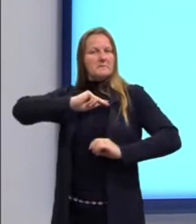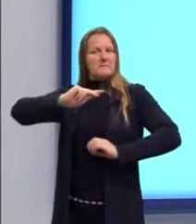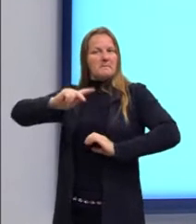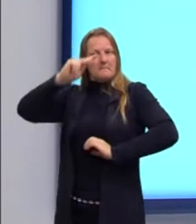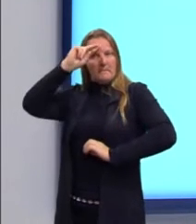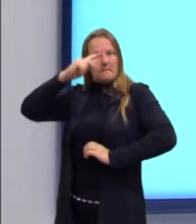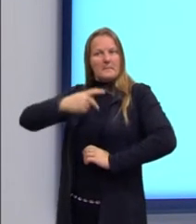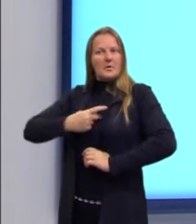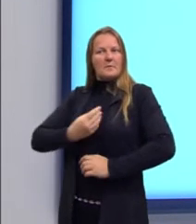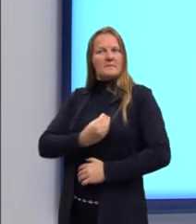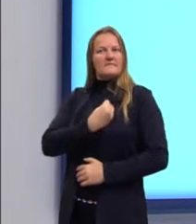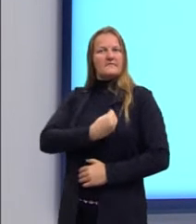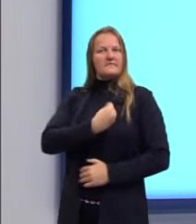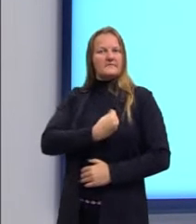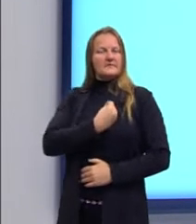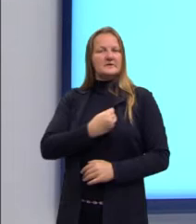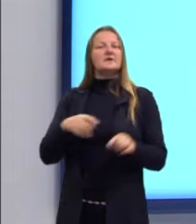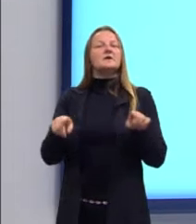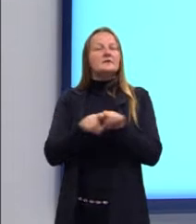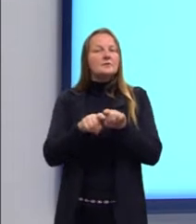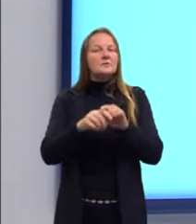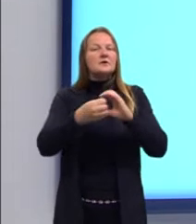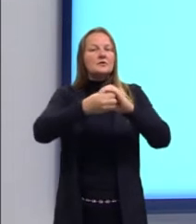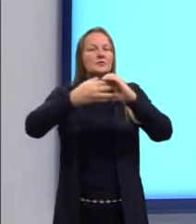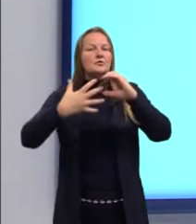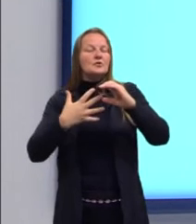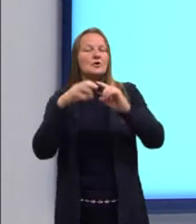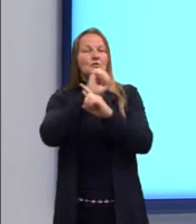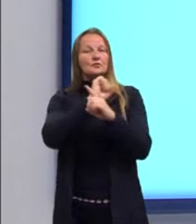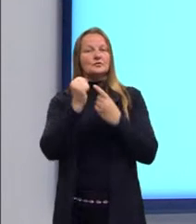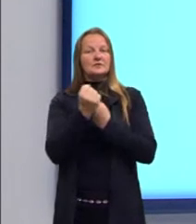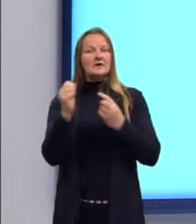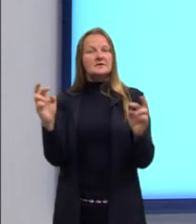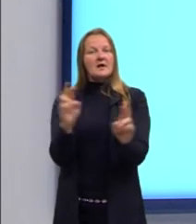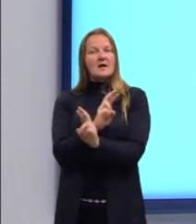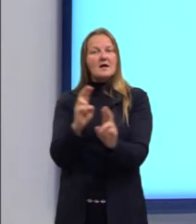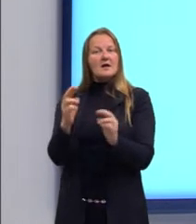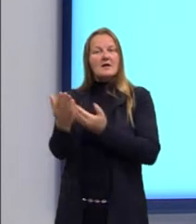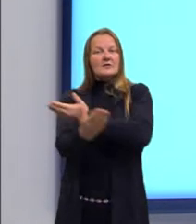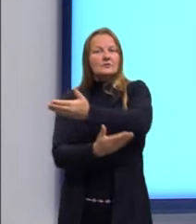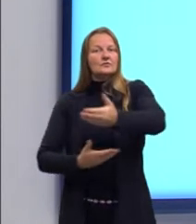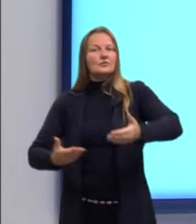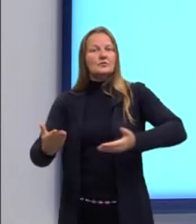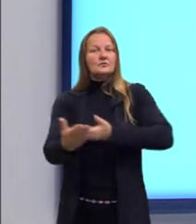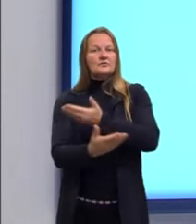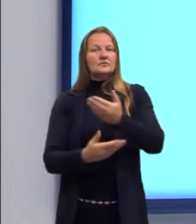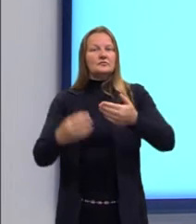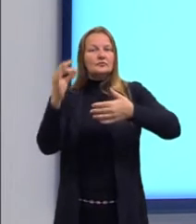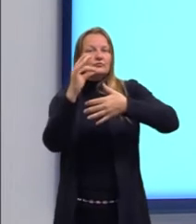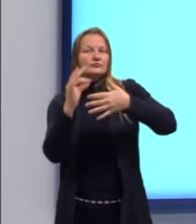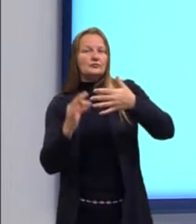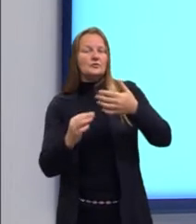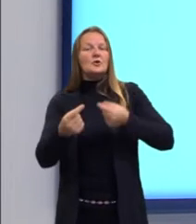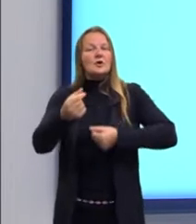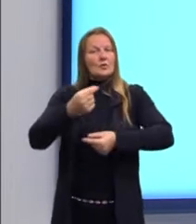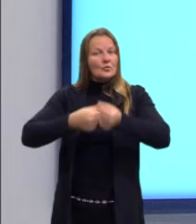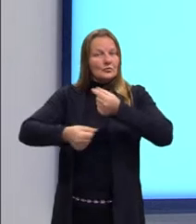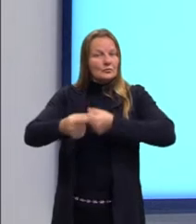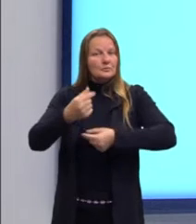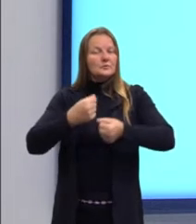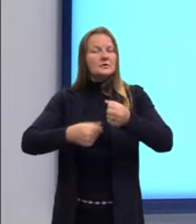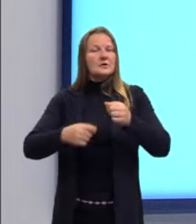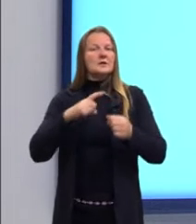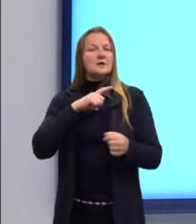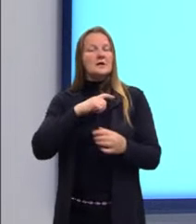e também está atrelado aos aspectos sociais, que são alguns fatores econômicos, né? Que são